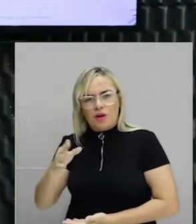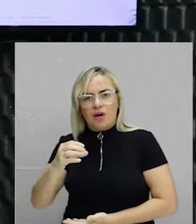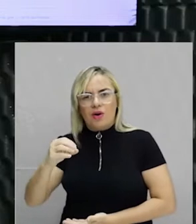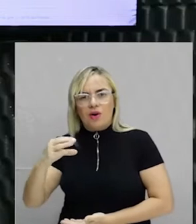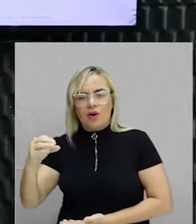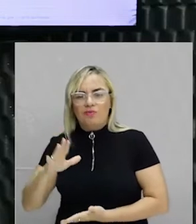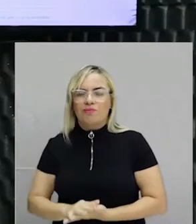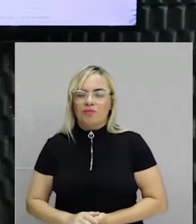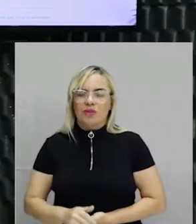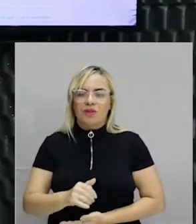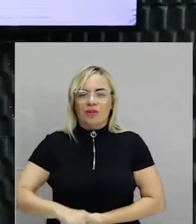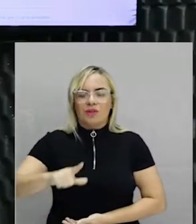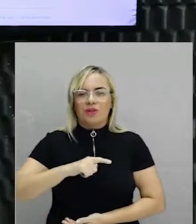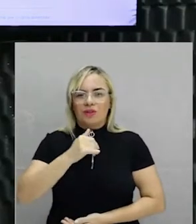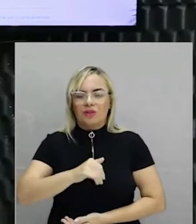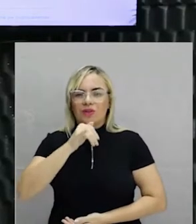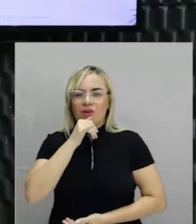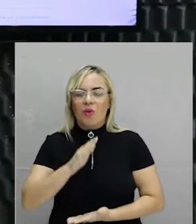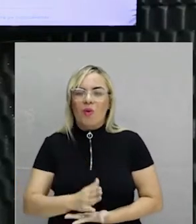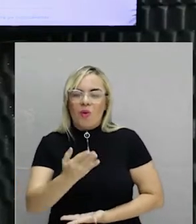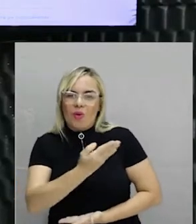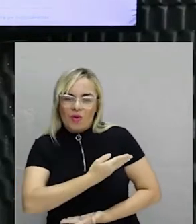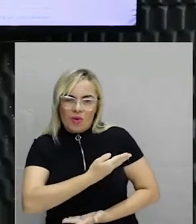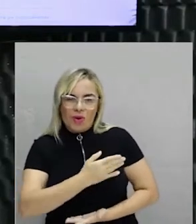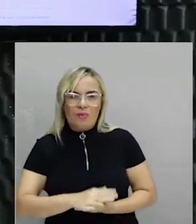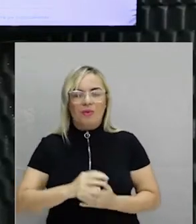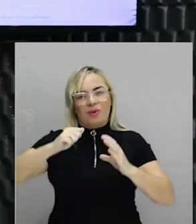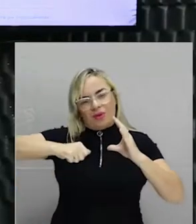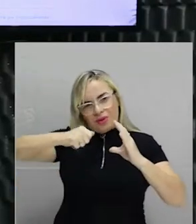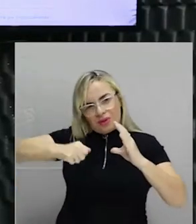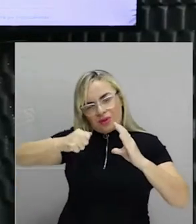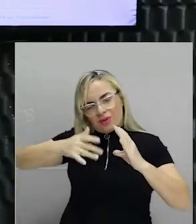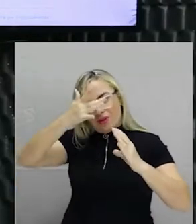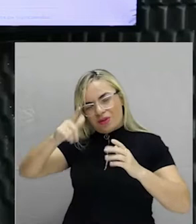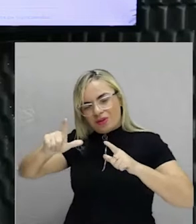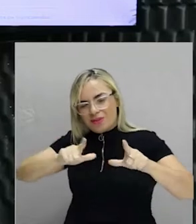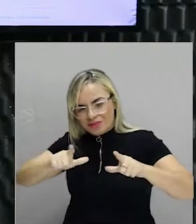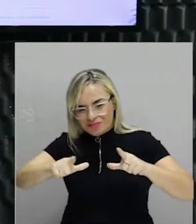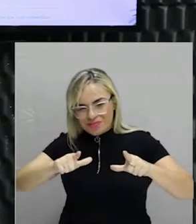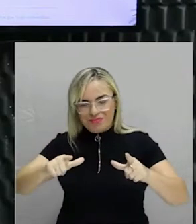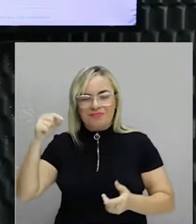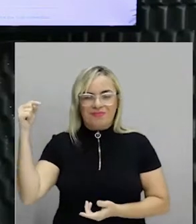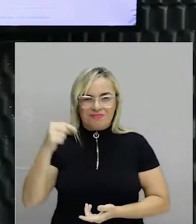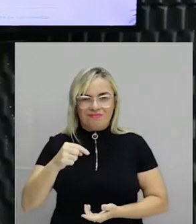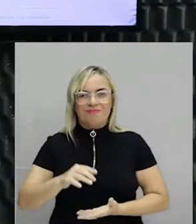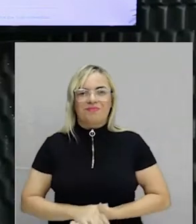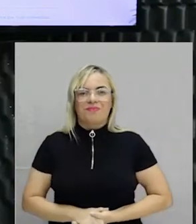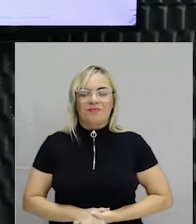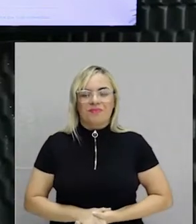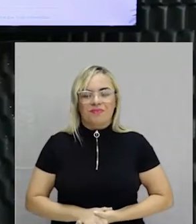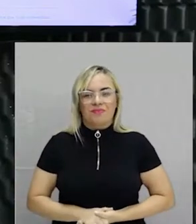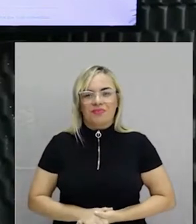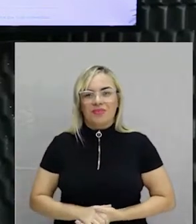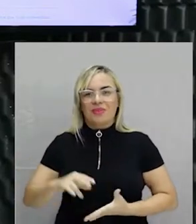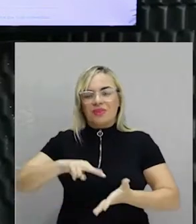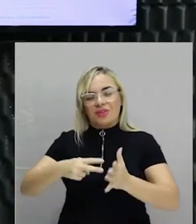olhando nesse exato momento que eu acredito que a expressão caiba perfeitamente para ele. Ele vai me processar depois disso. Santo do paoco. O